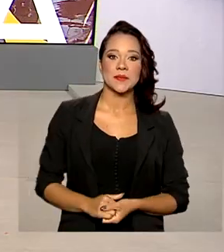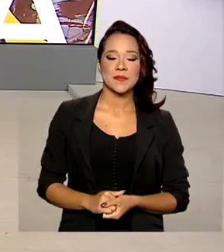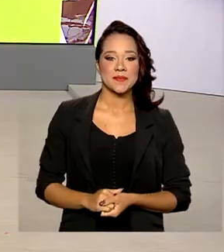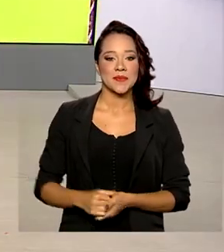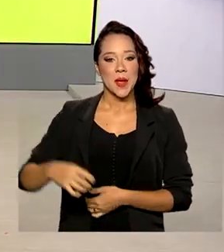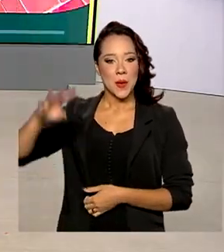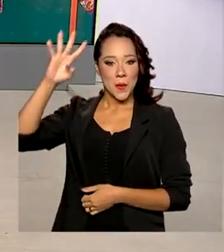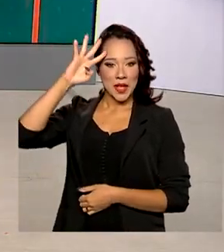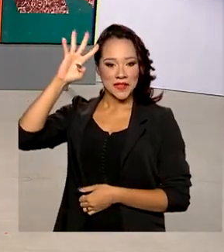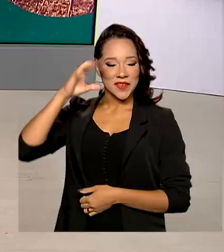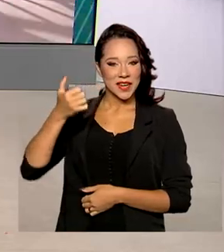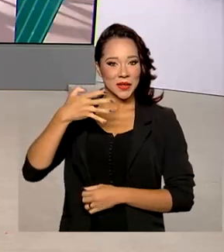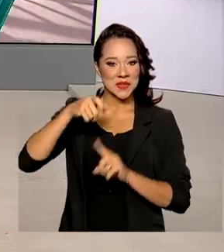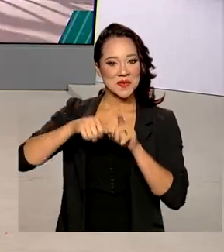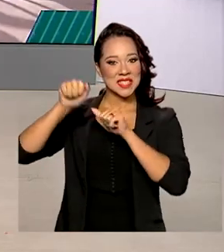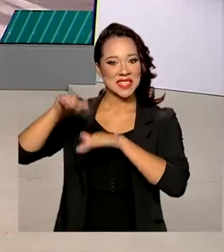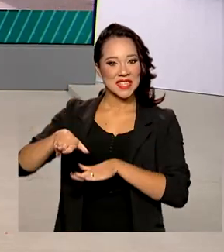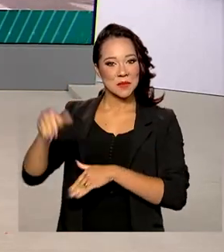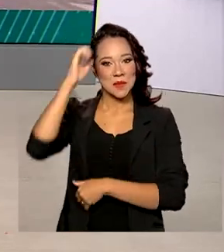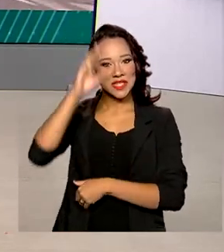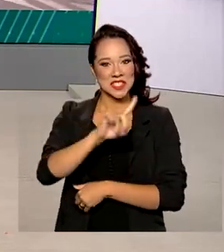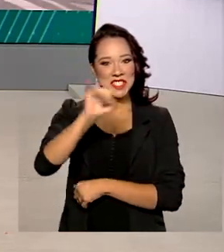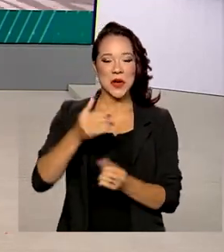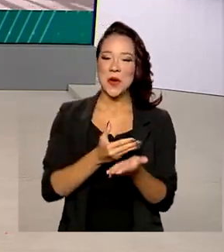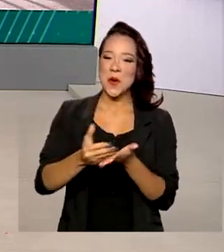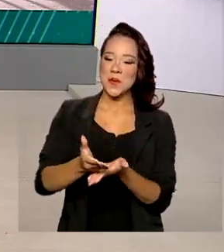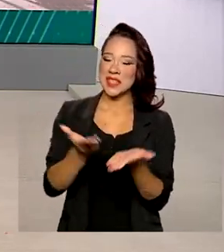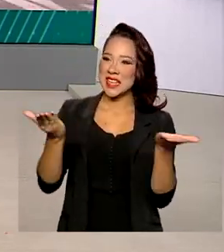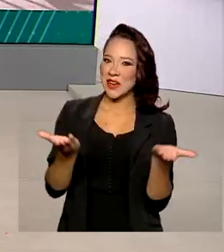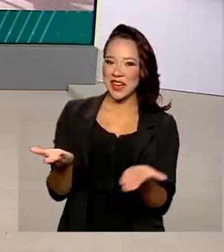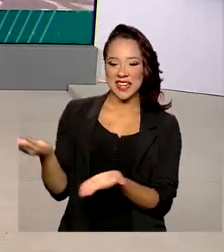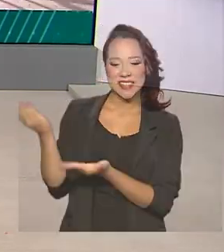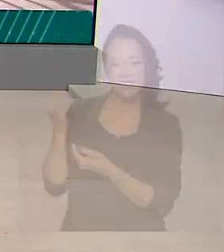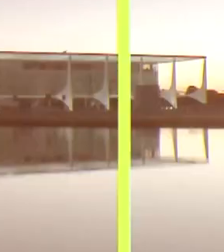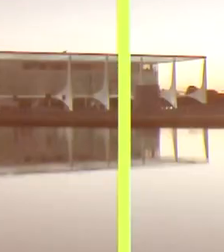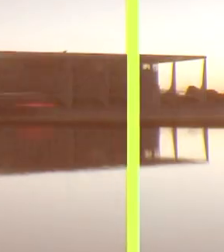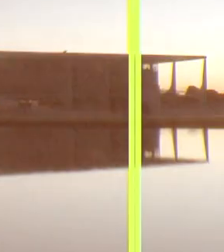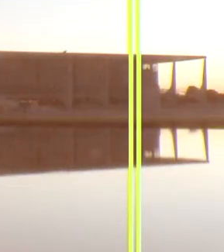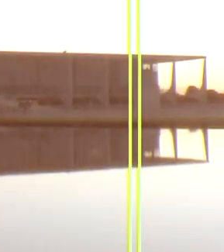Quarta-feira, 14 de setembro. O Brasil em Dia já está no ar.